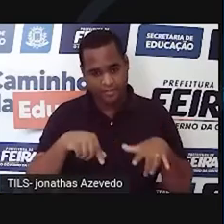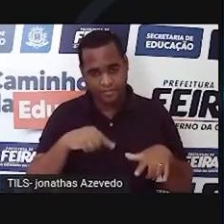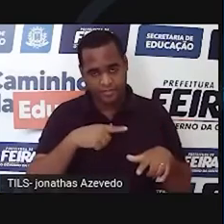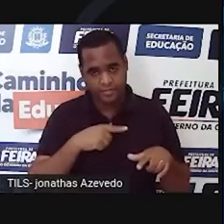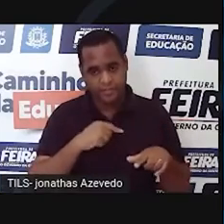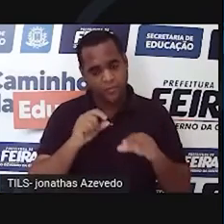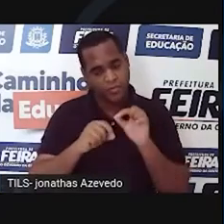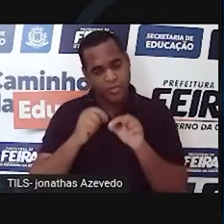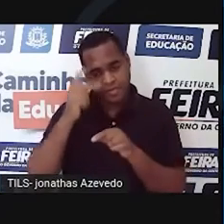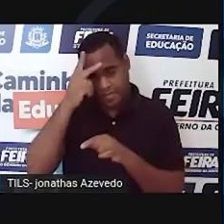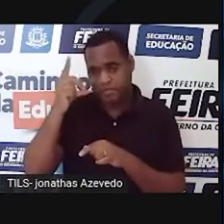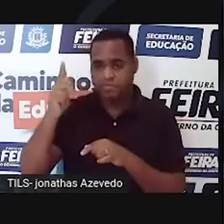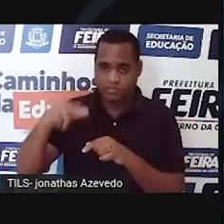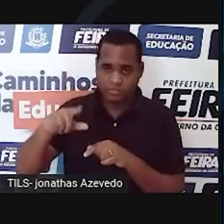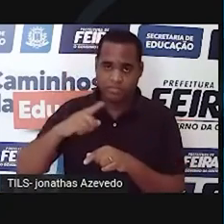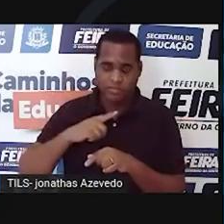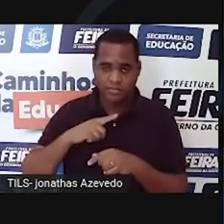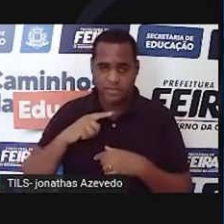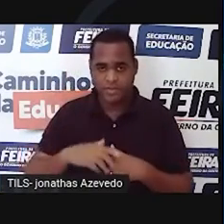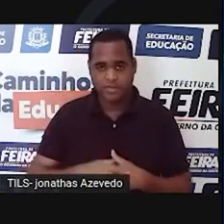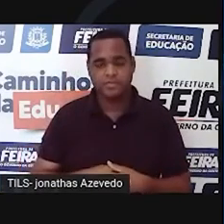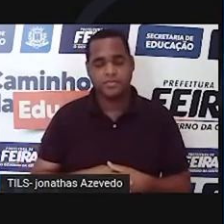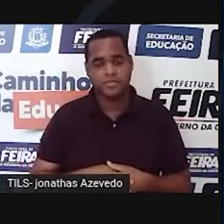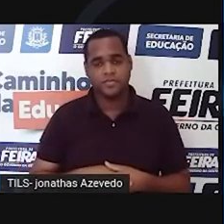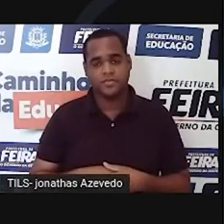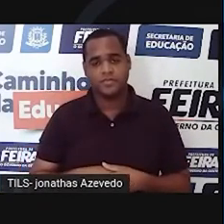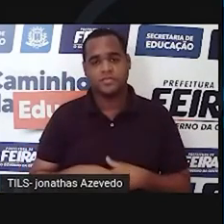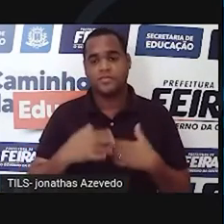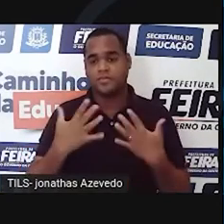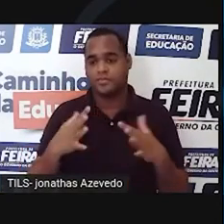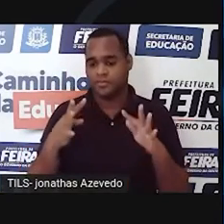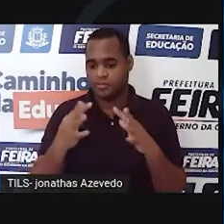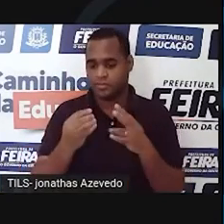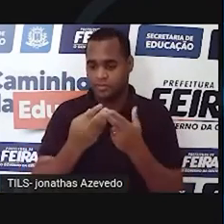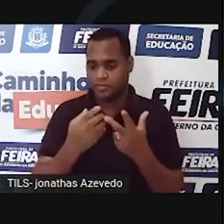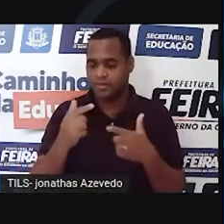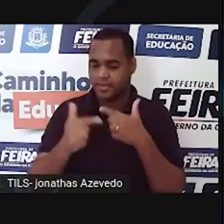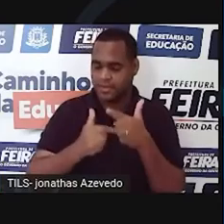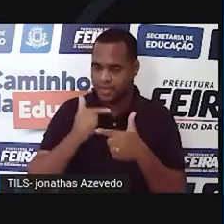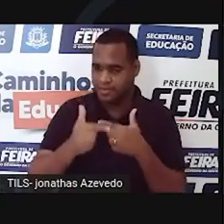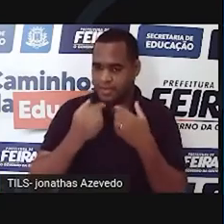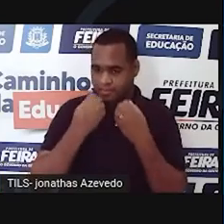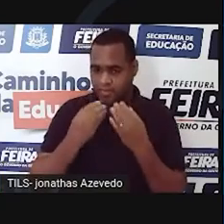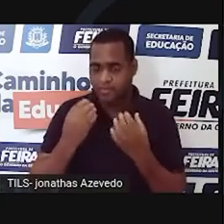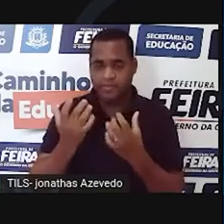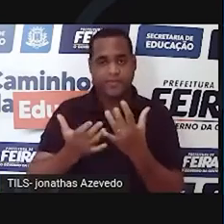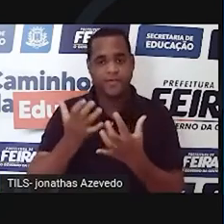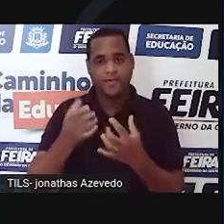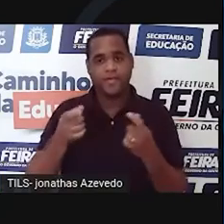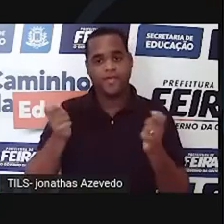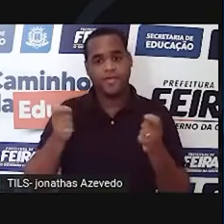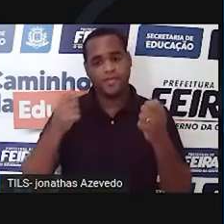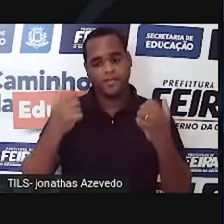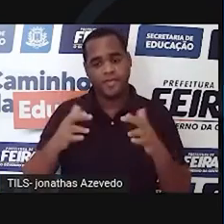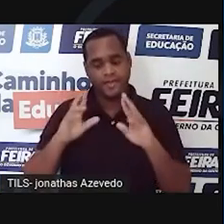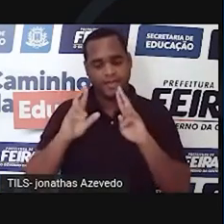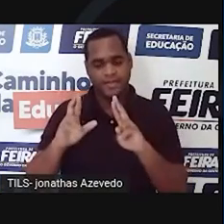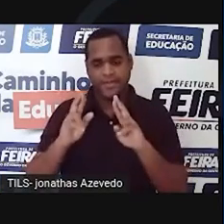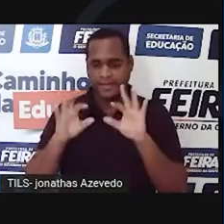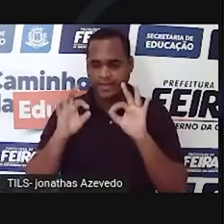queima frequente demais são problemas. Então, todo o trabalho de manejo de fogo tem que respeitar